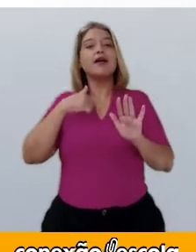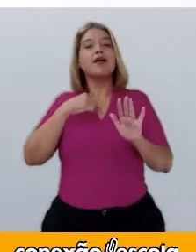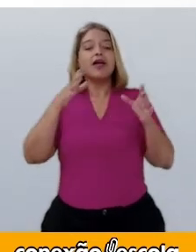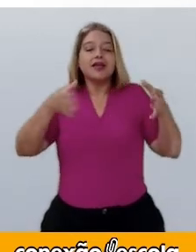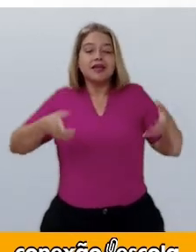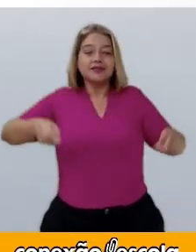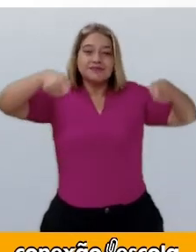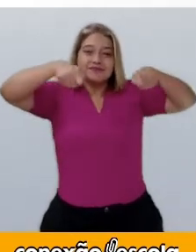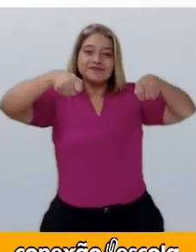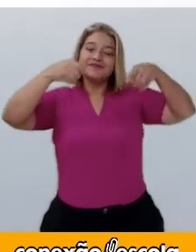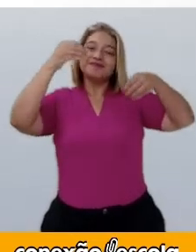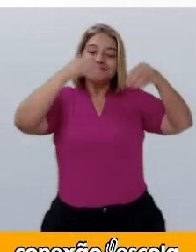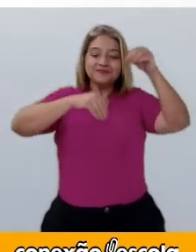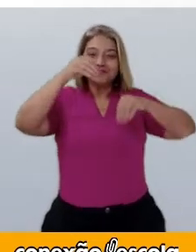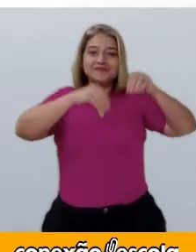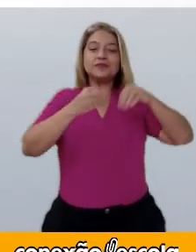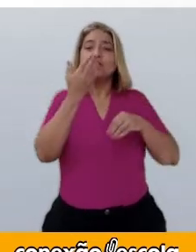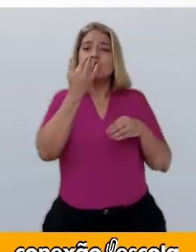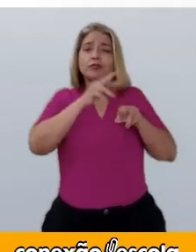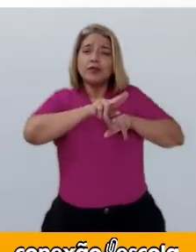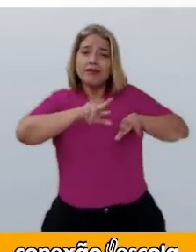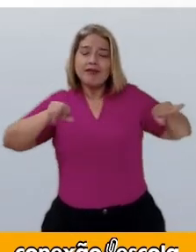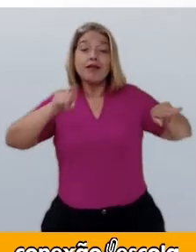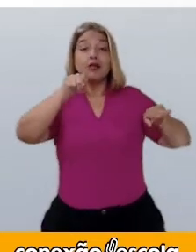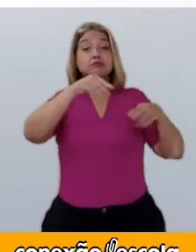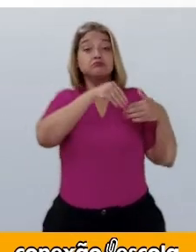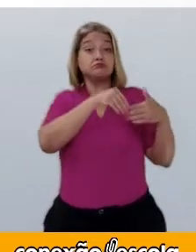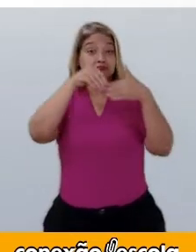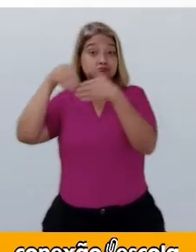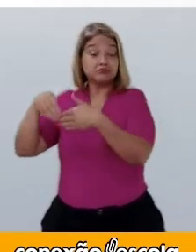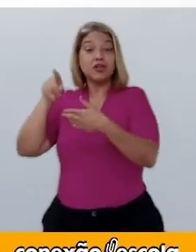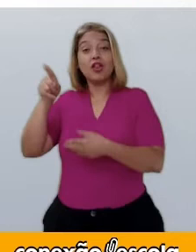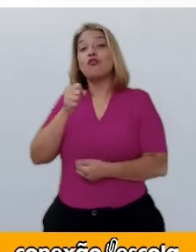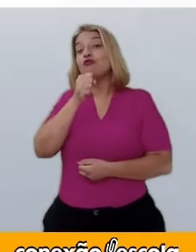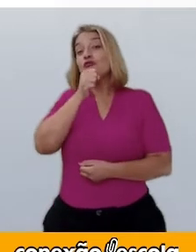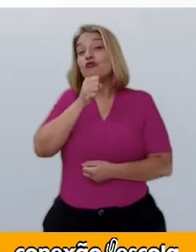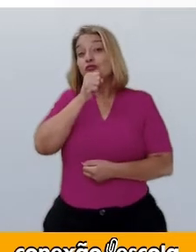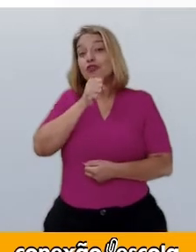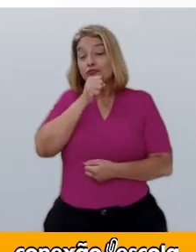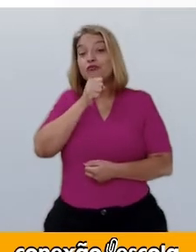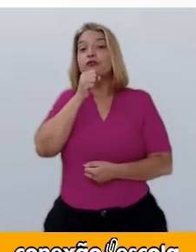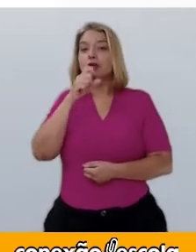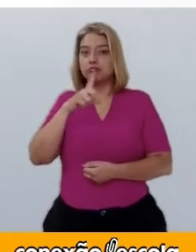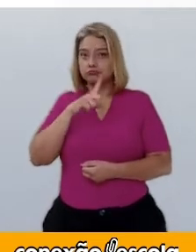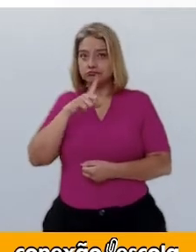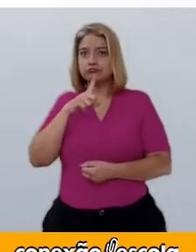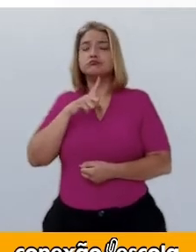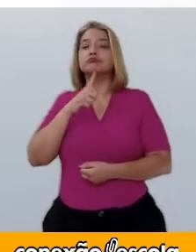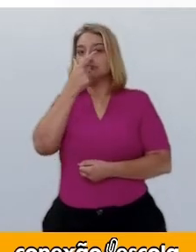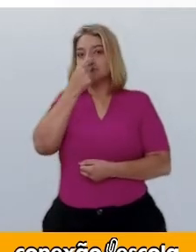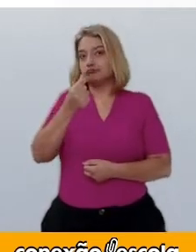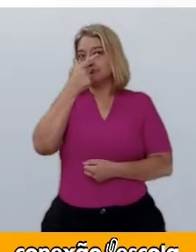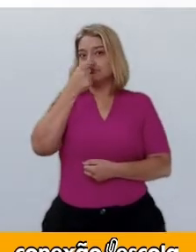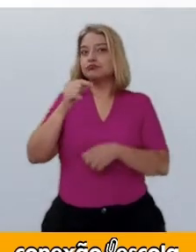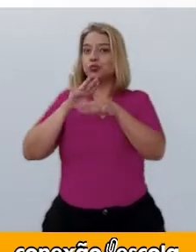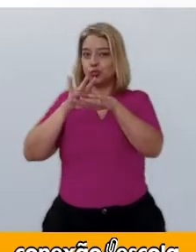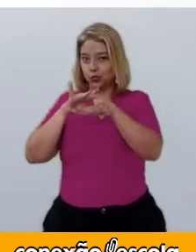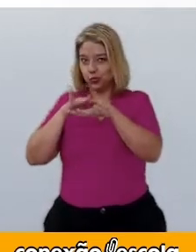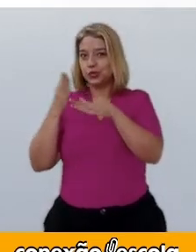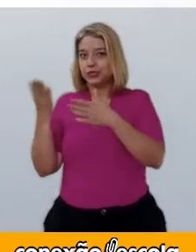essa cesta para você levar até a casa da vovó que está gripada.